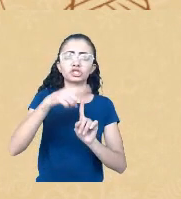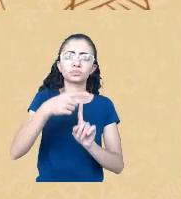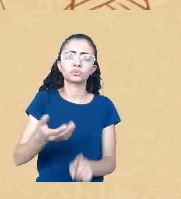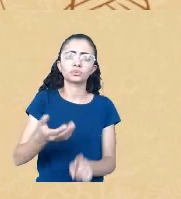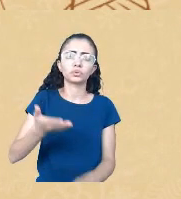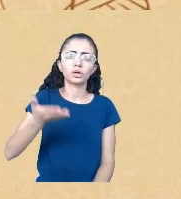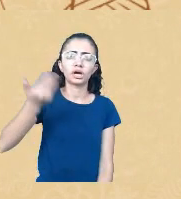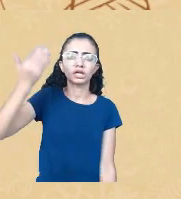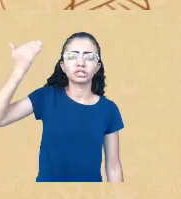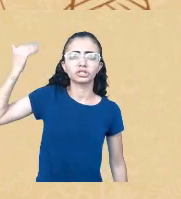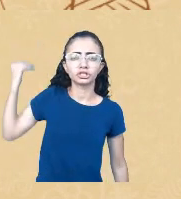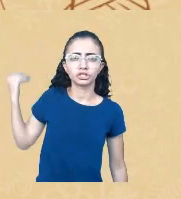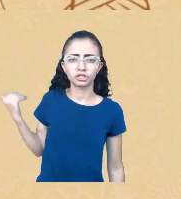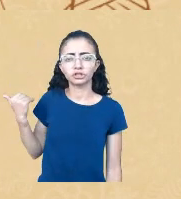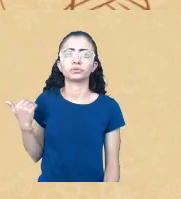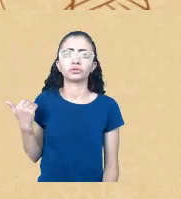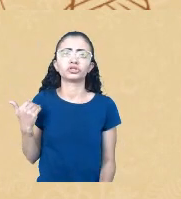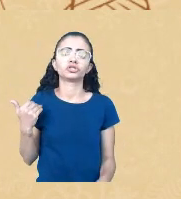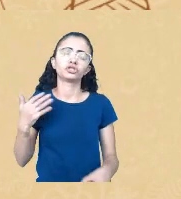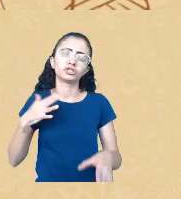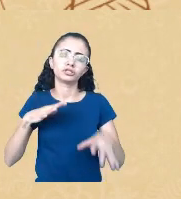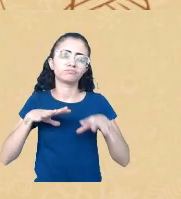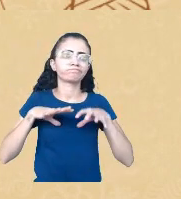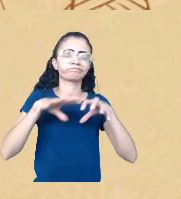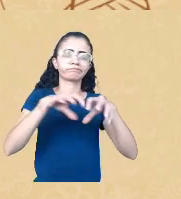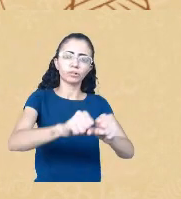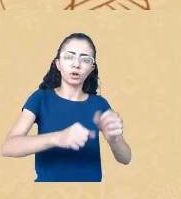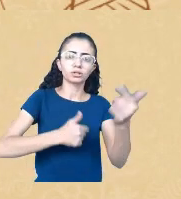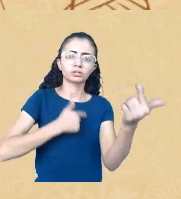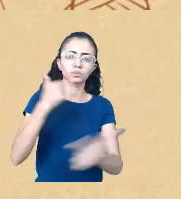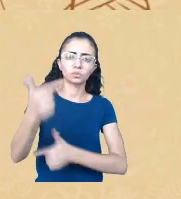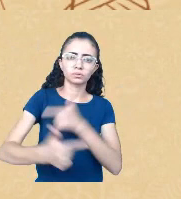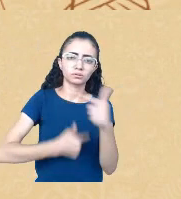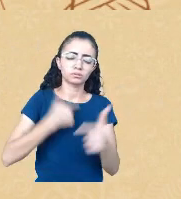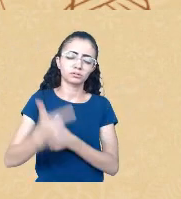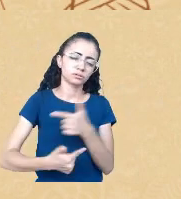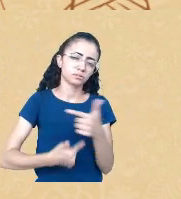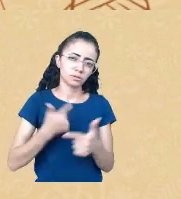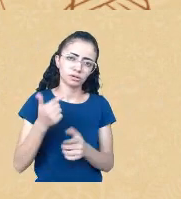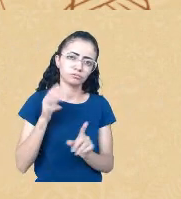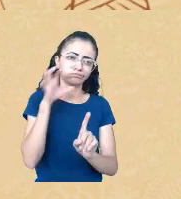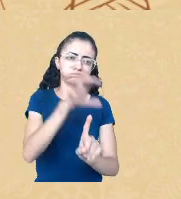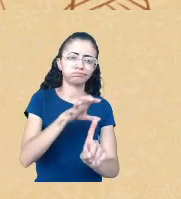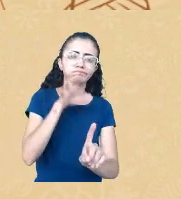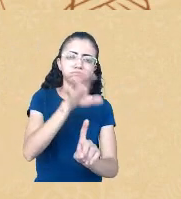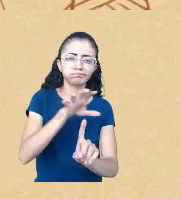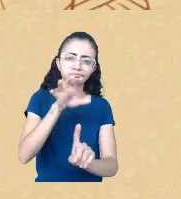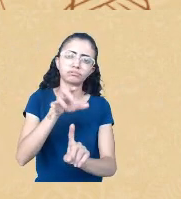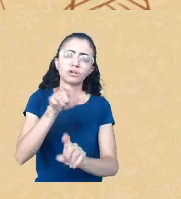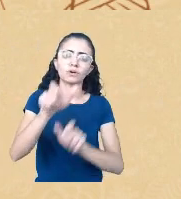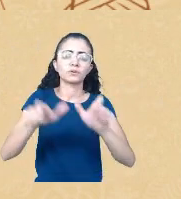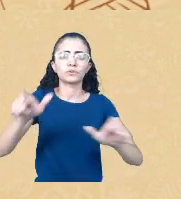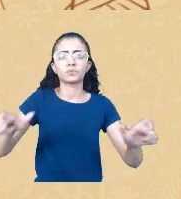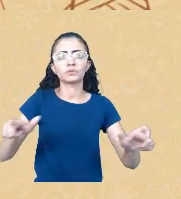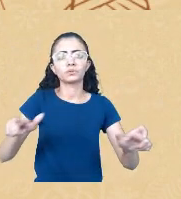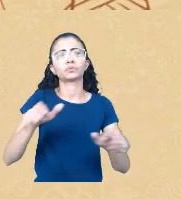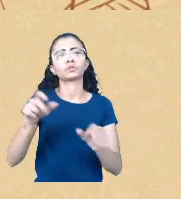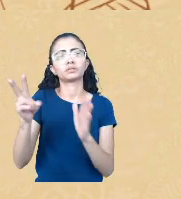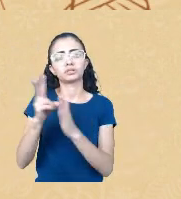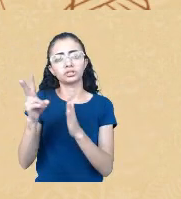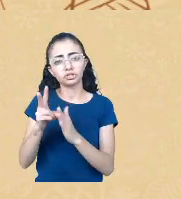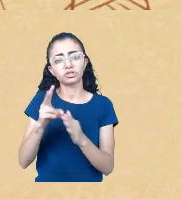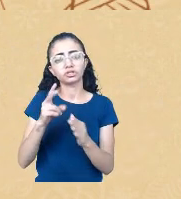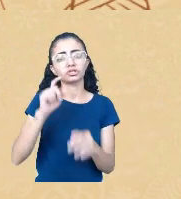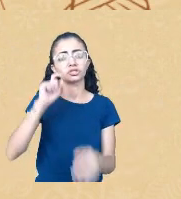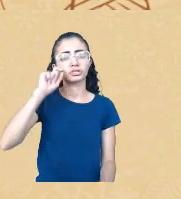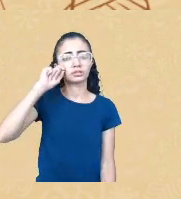exploração do trabalho que incidiu sobretudo contra a população indígena, negra, quilocola.